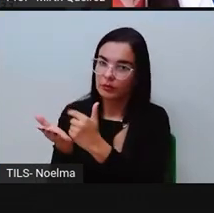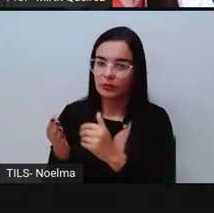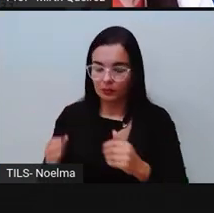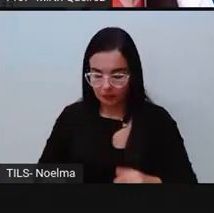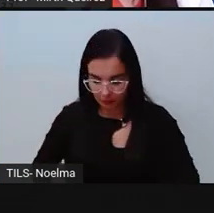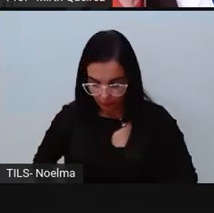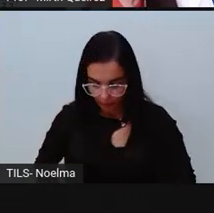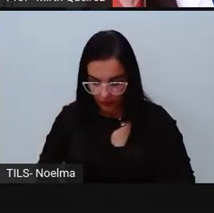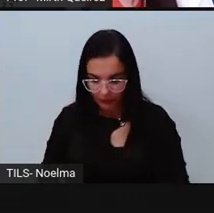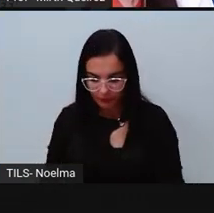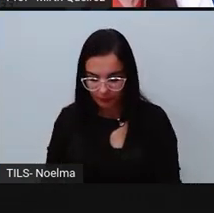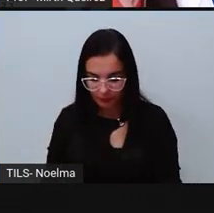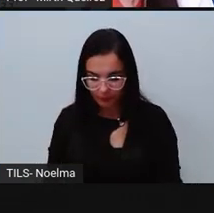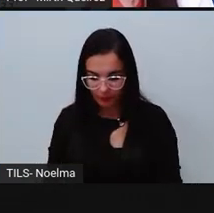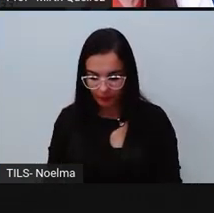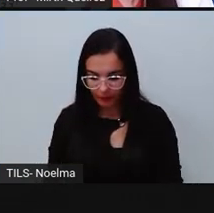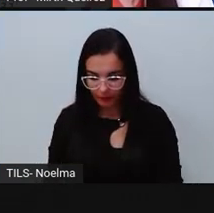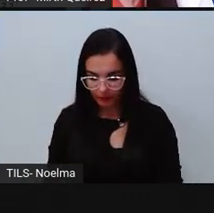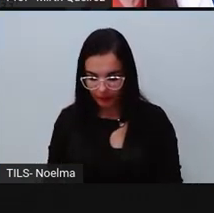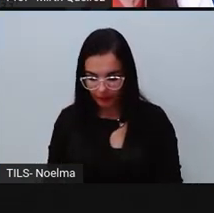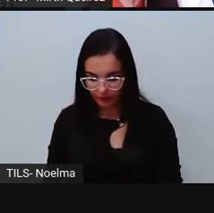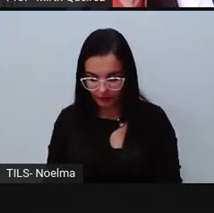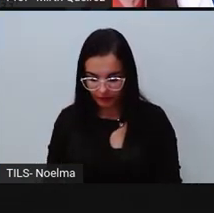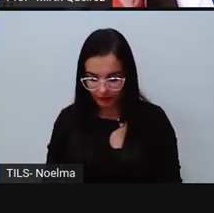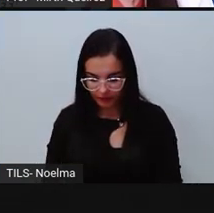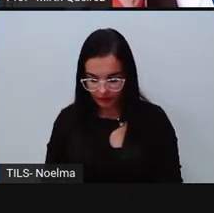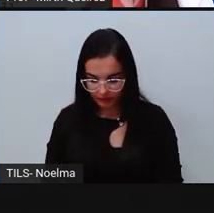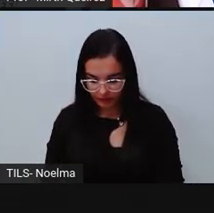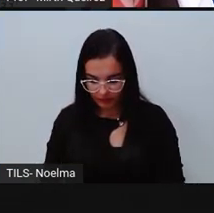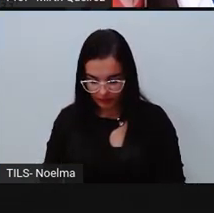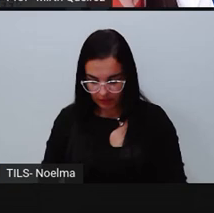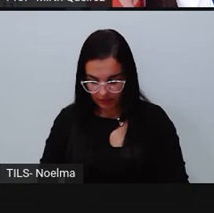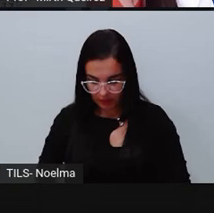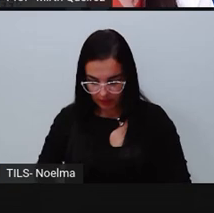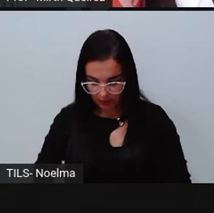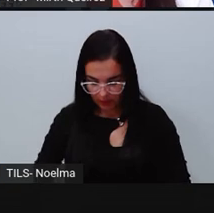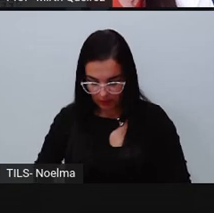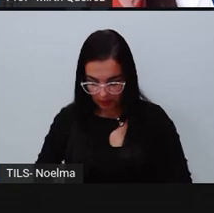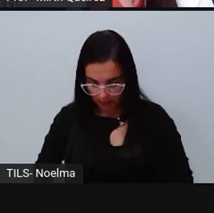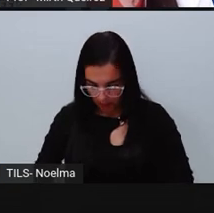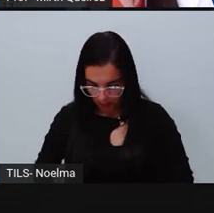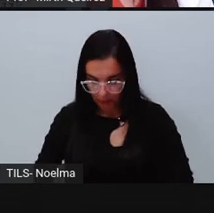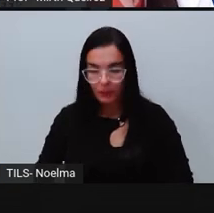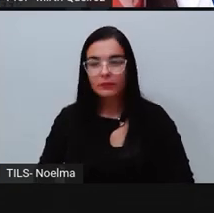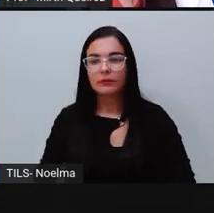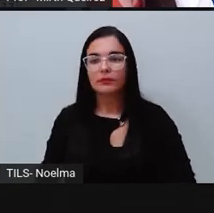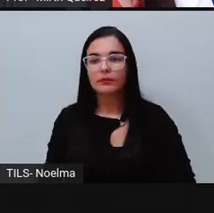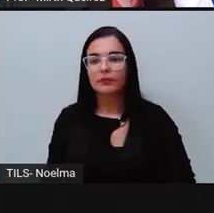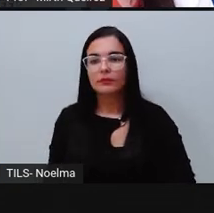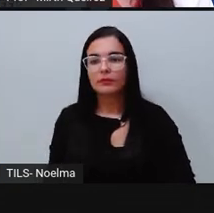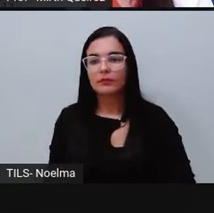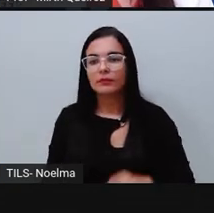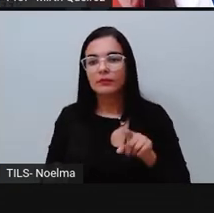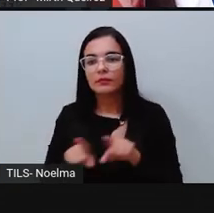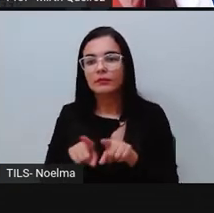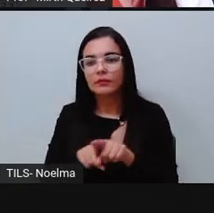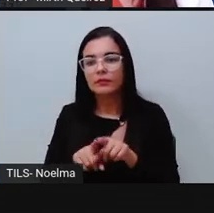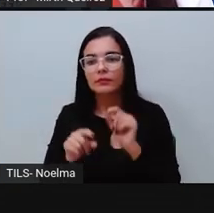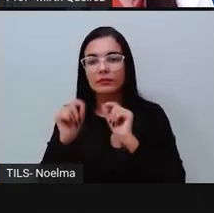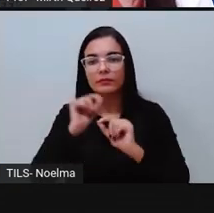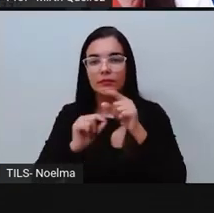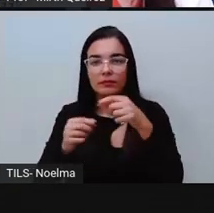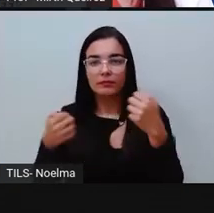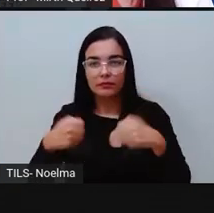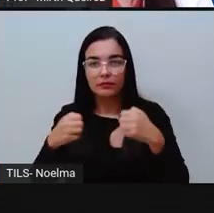Lembre-se das dicas que nós demos a vocês lá no início da leitura. Escolha um lugar tranquilo para realizar essa leitura. Tenha